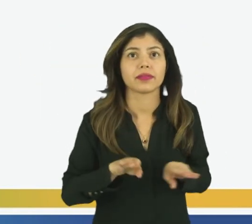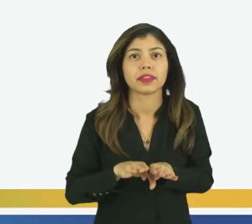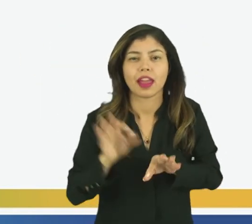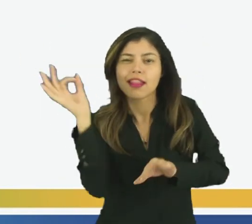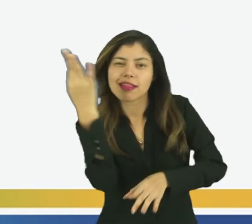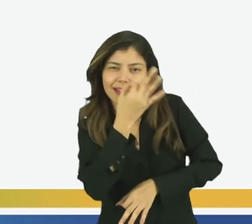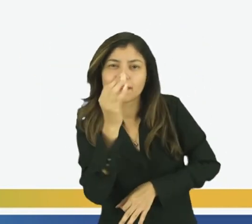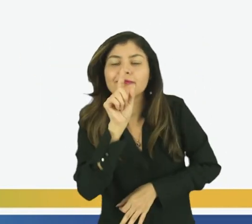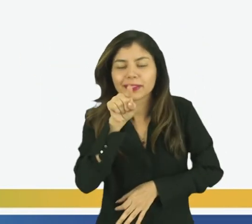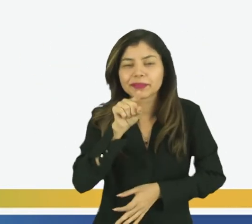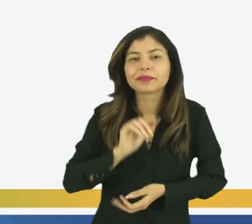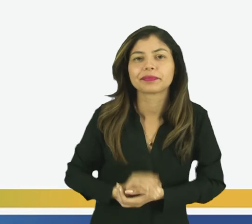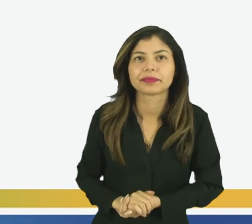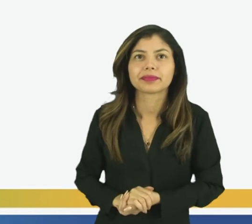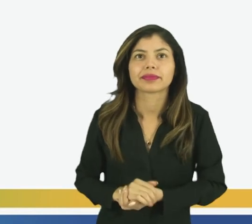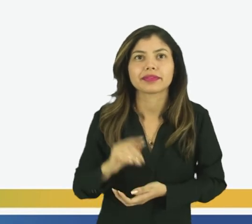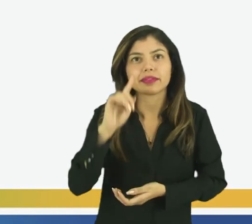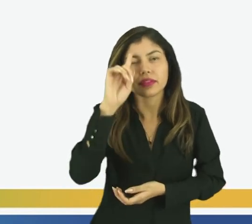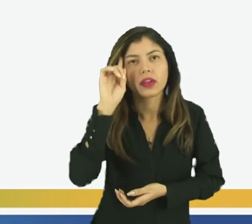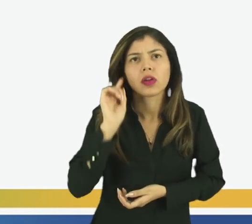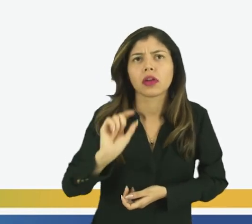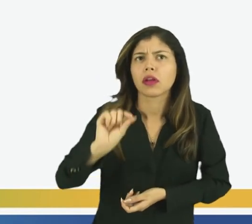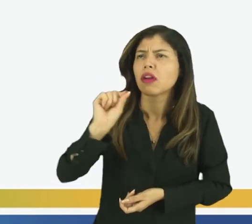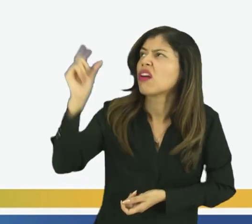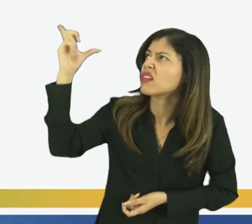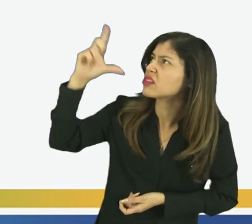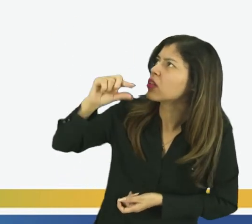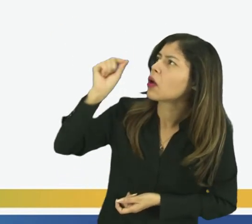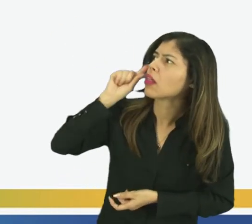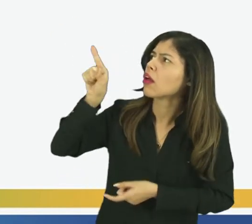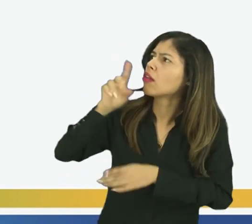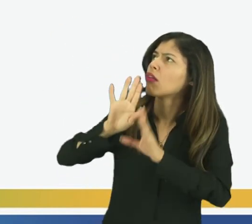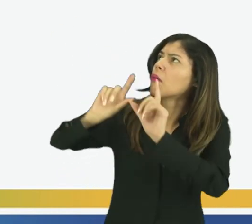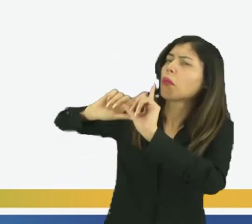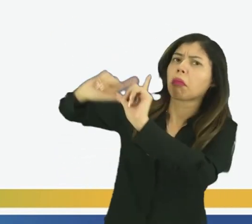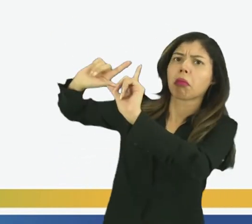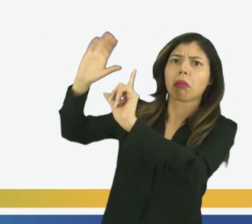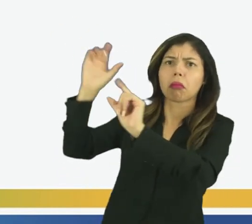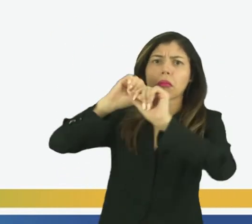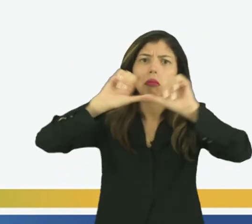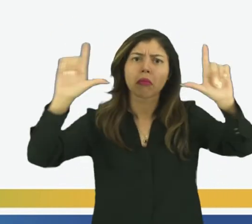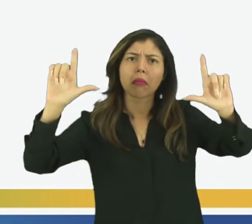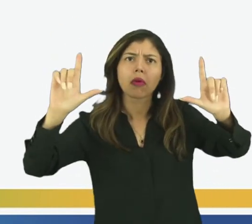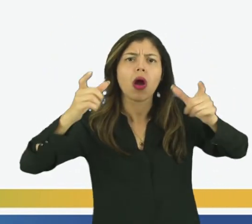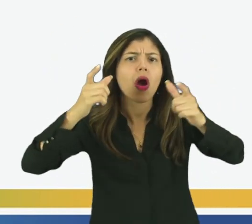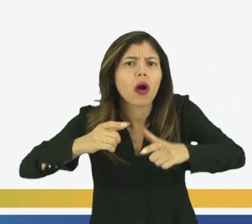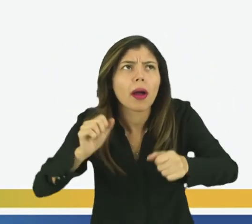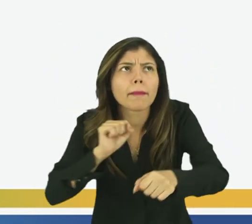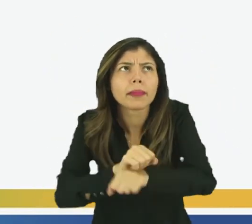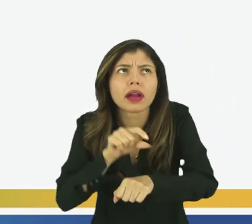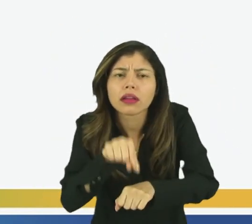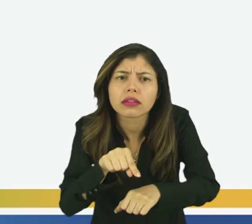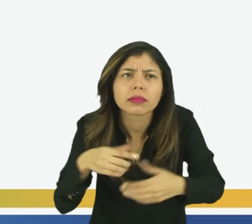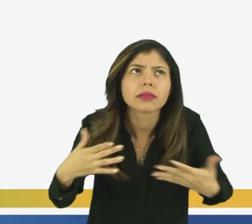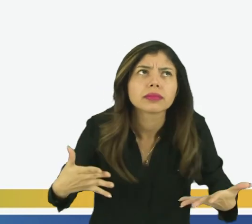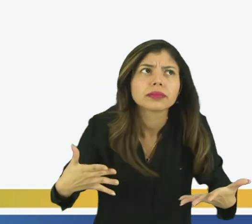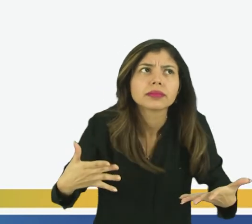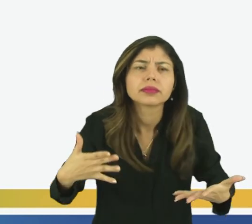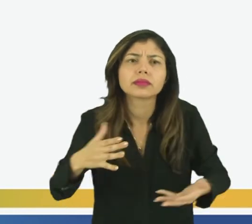Lindo, né? Luna, se o sol antes estava bem ali no alto do céu, como é que ele foi parar aqui embaixo?